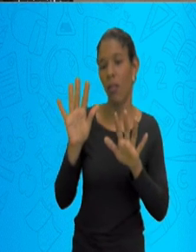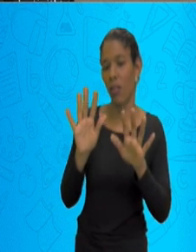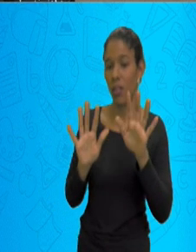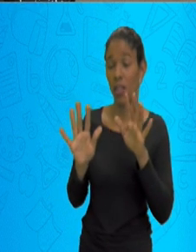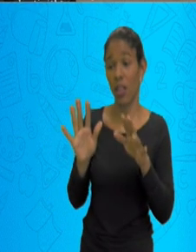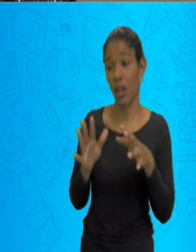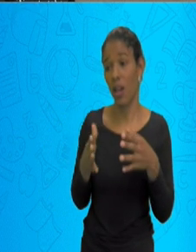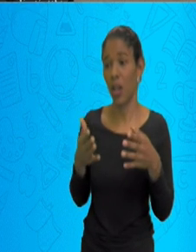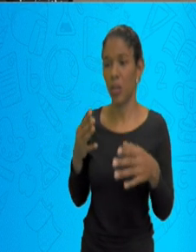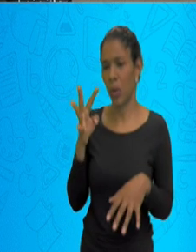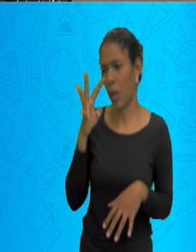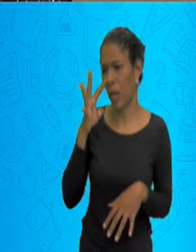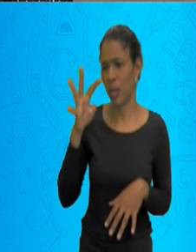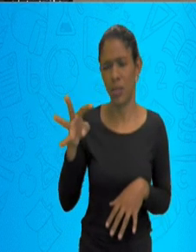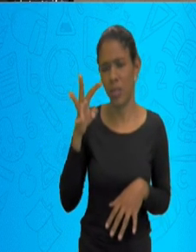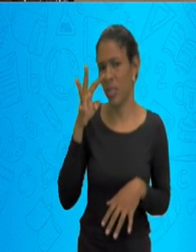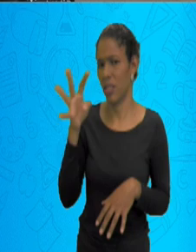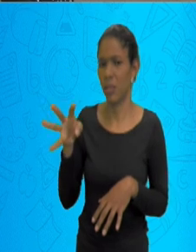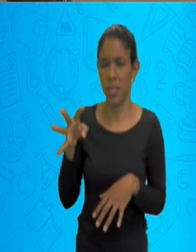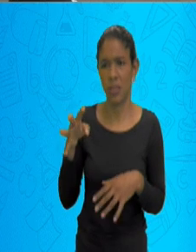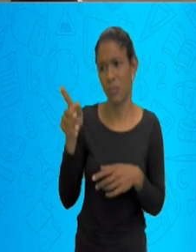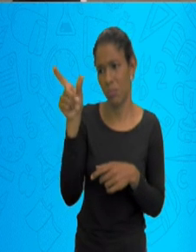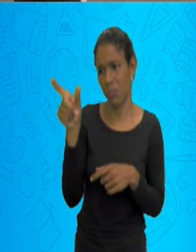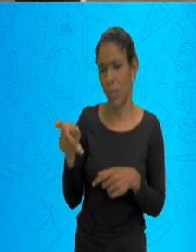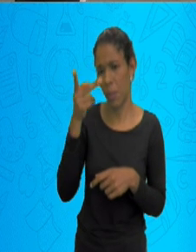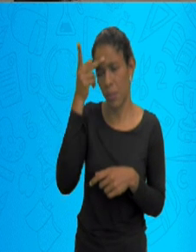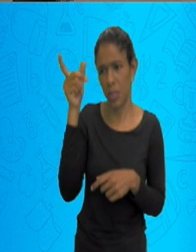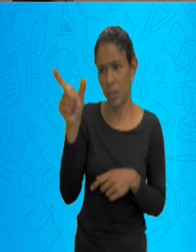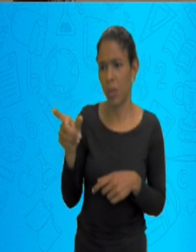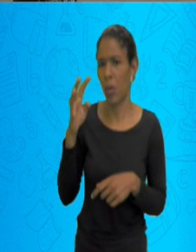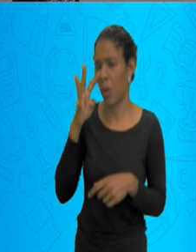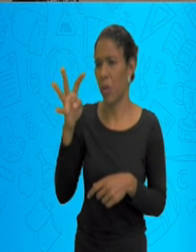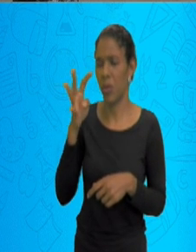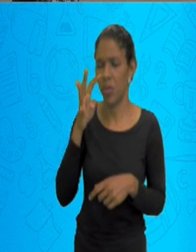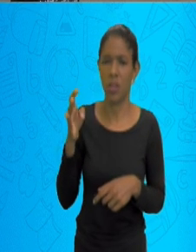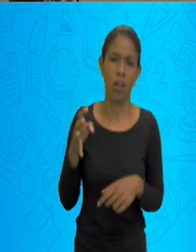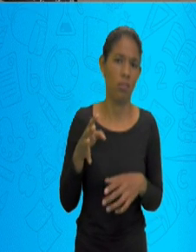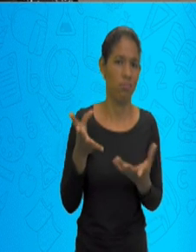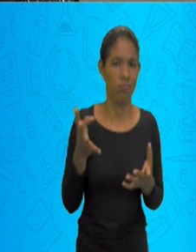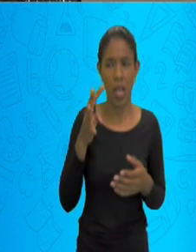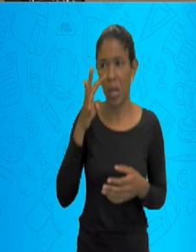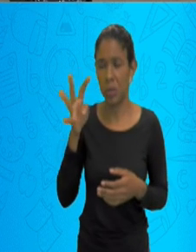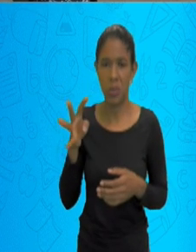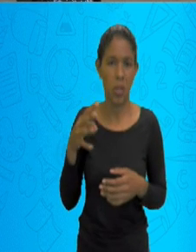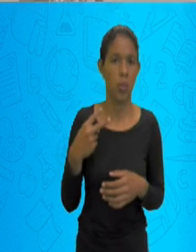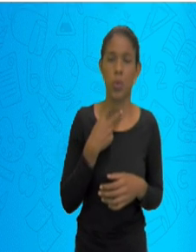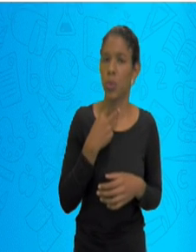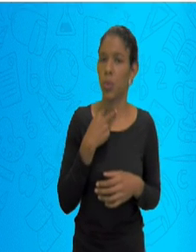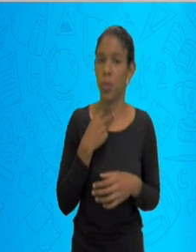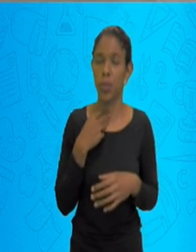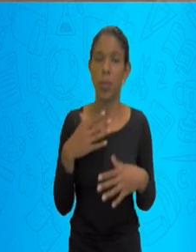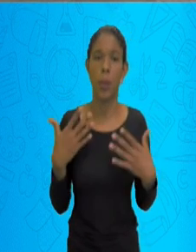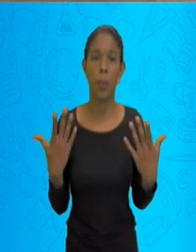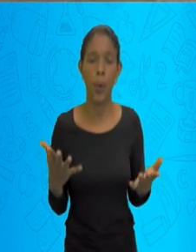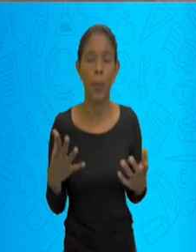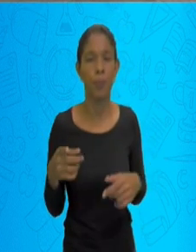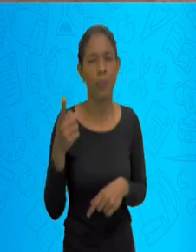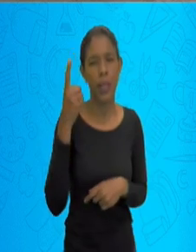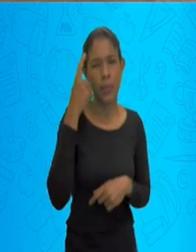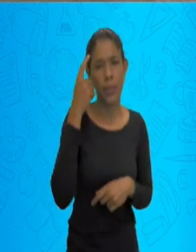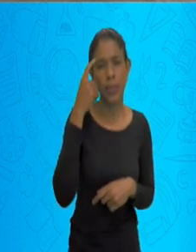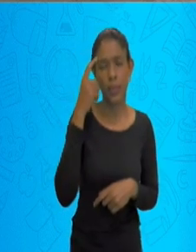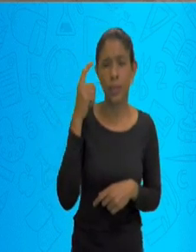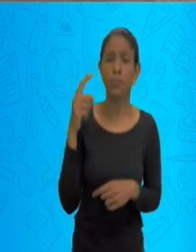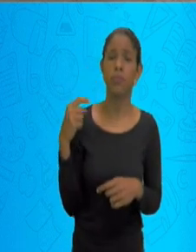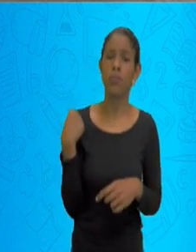constrangida ao espirrar ou tossir. Bom, pensando assim, a gente pode pesquisar mais um pouquinho lá nas